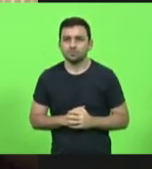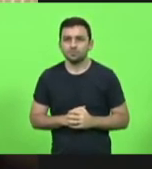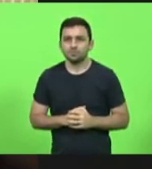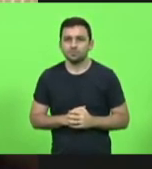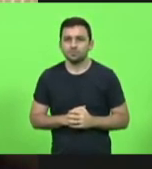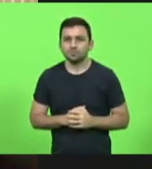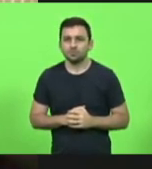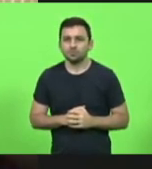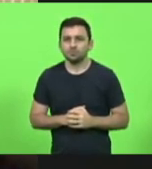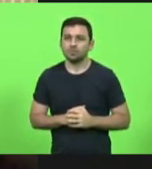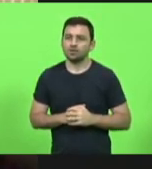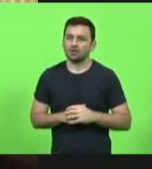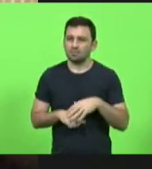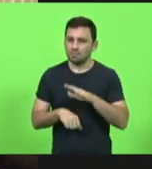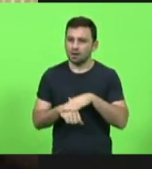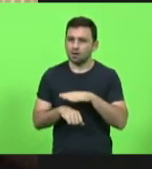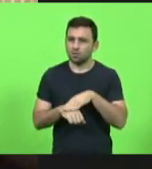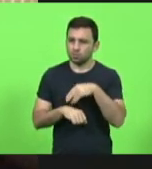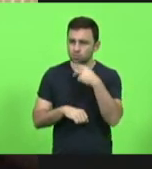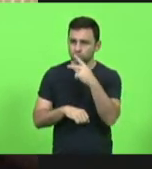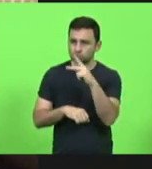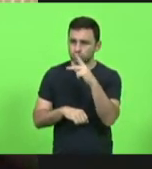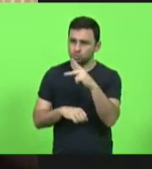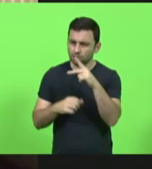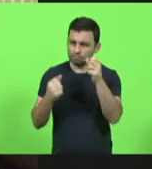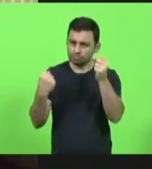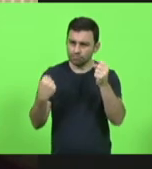saiba que as suas palavras, elas têm peso.